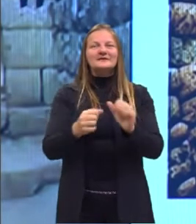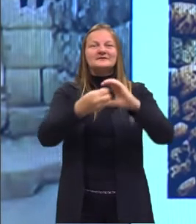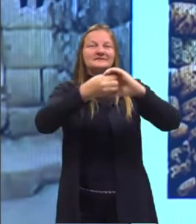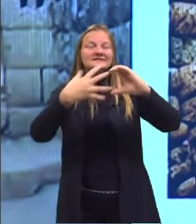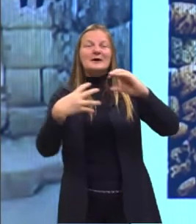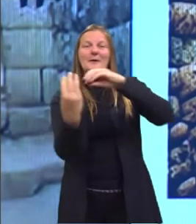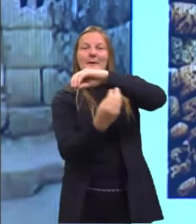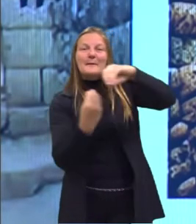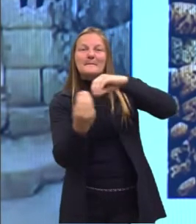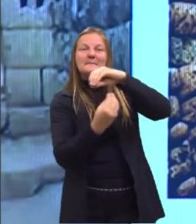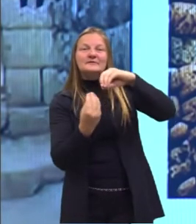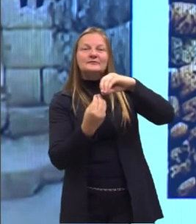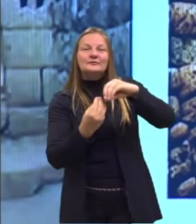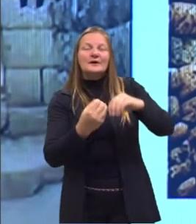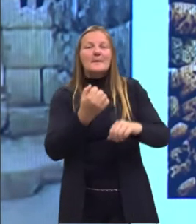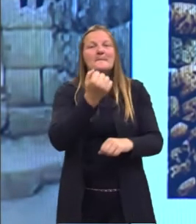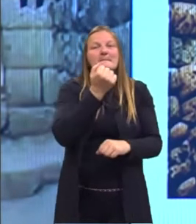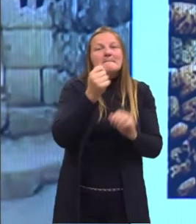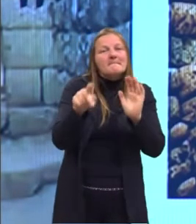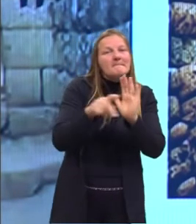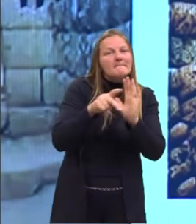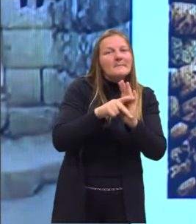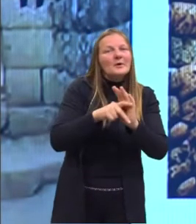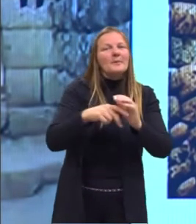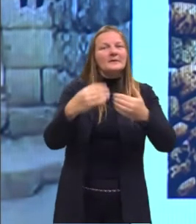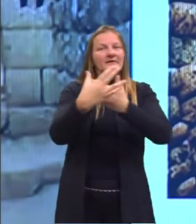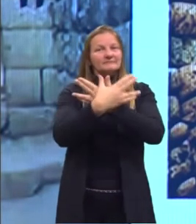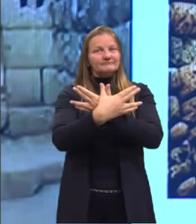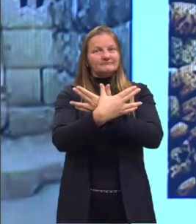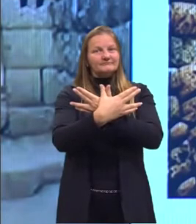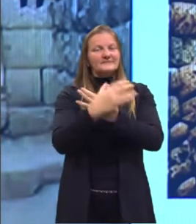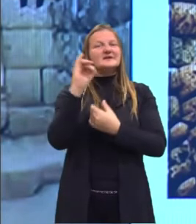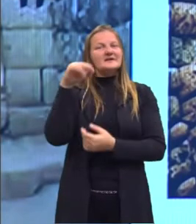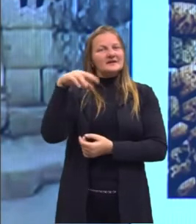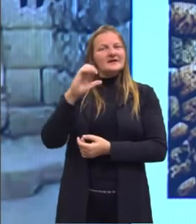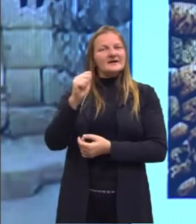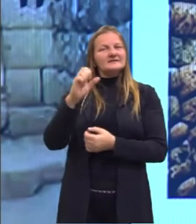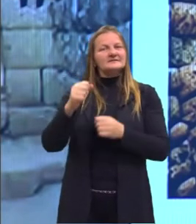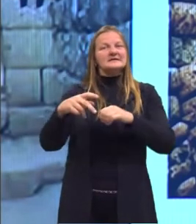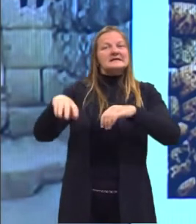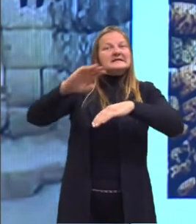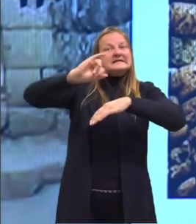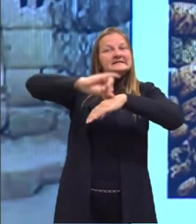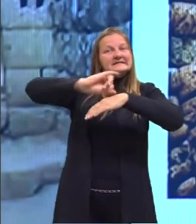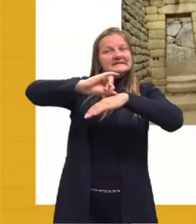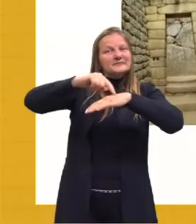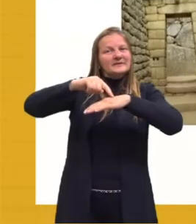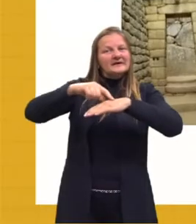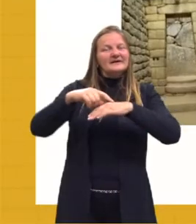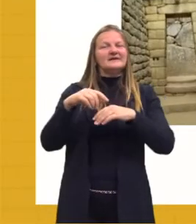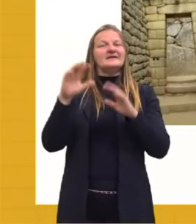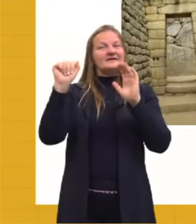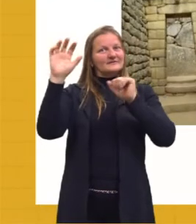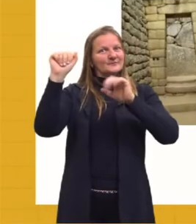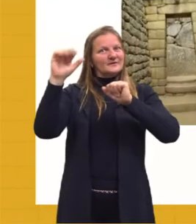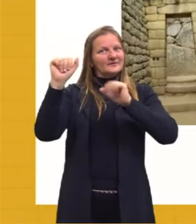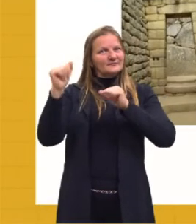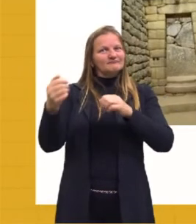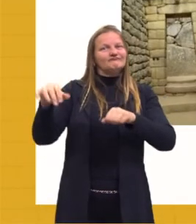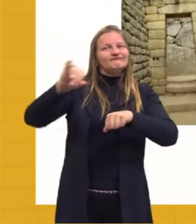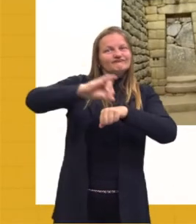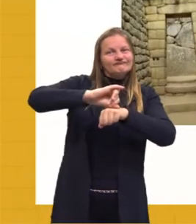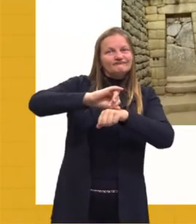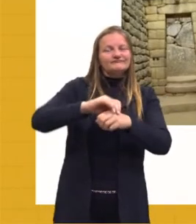mistura de duas composições, de duas civilizações, e nós percebemos também como esse